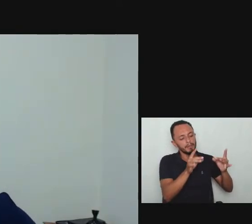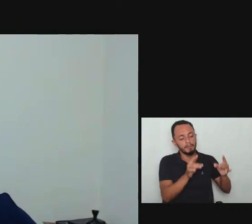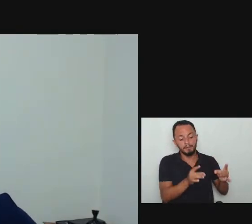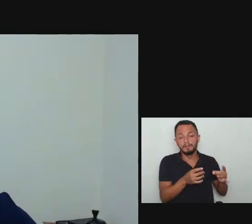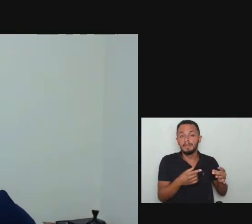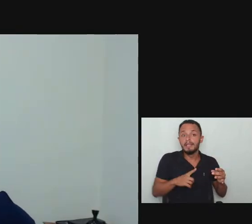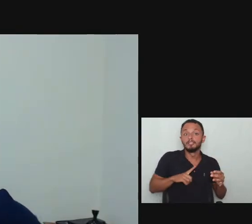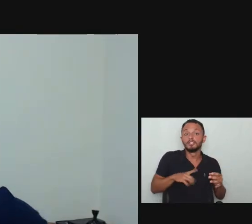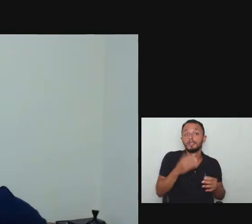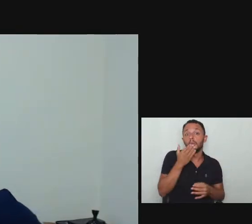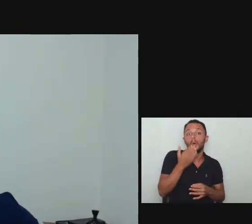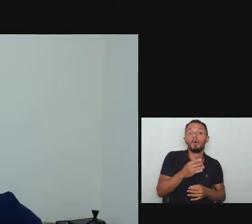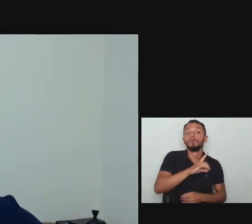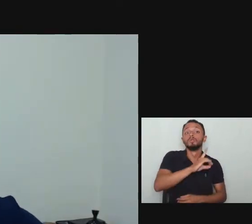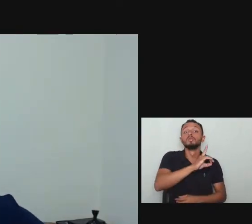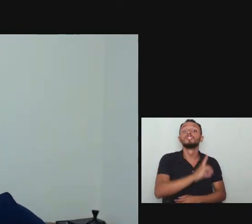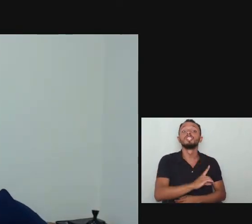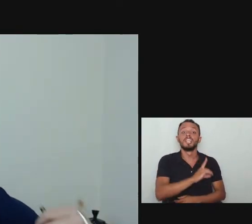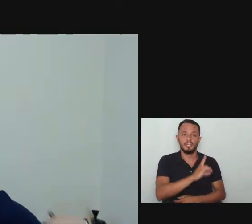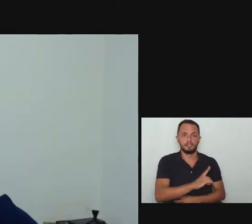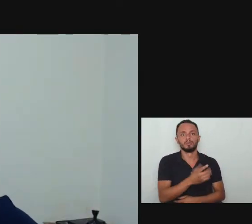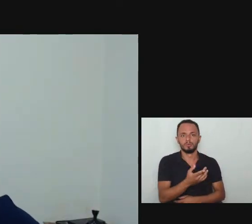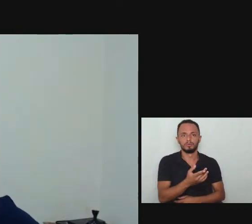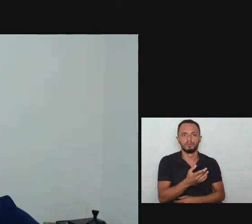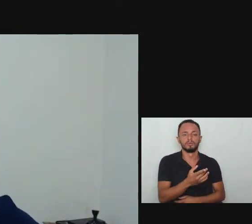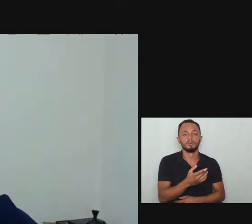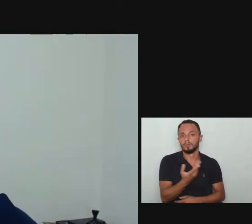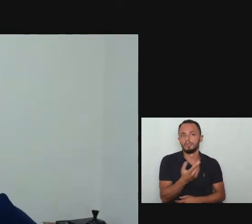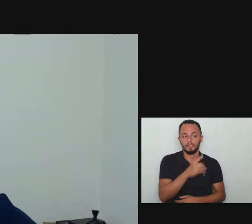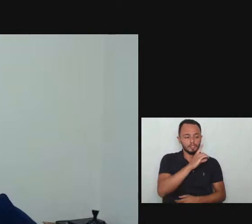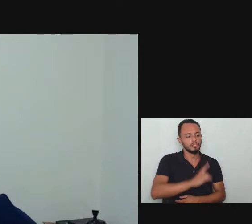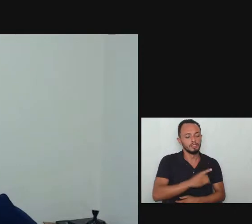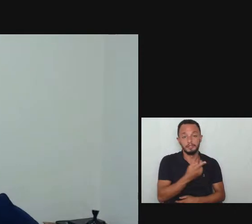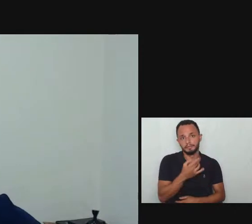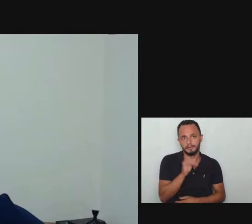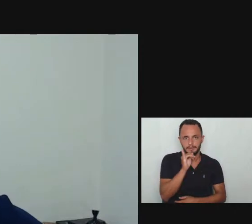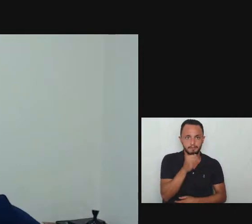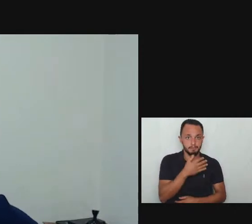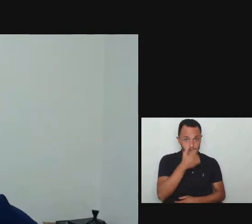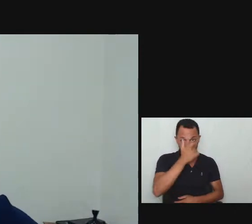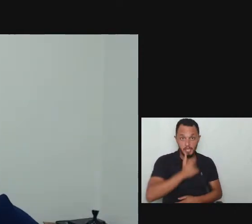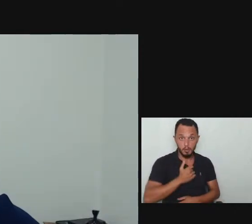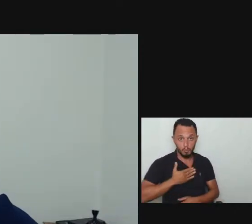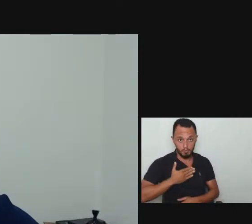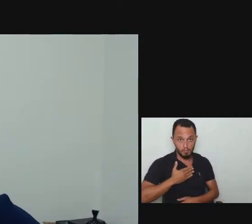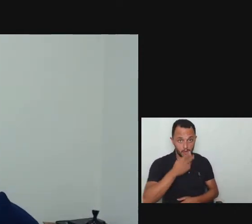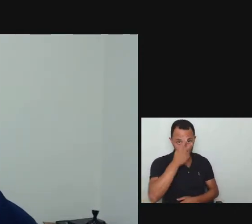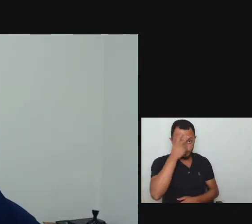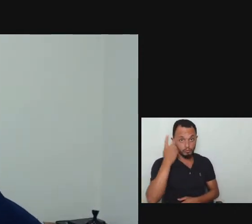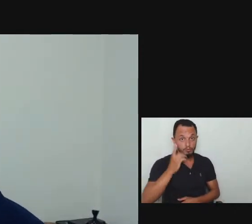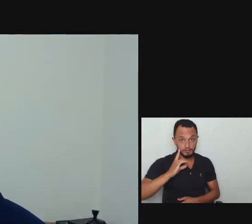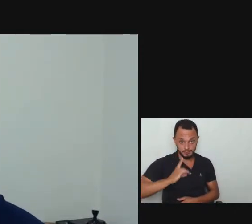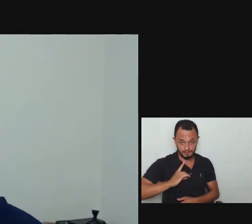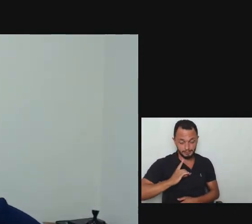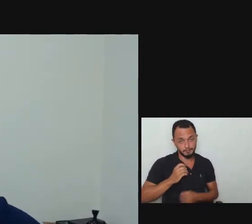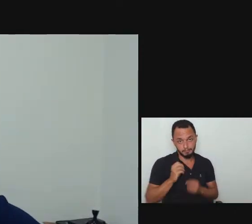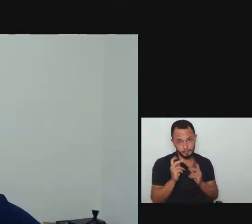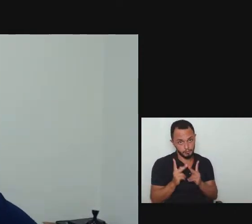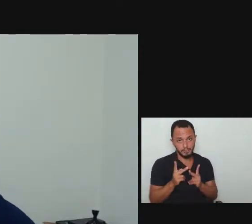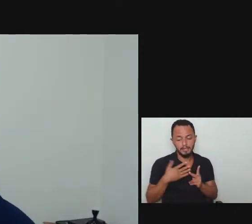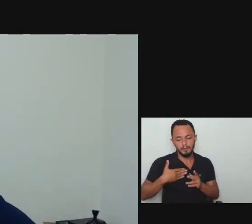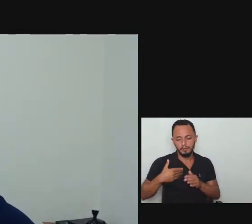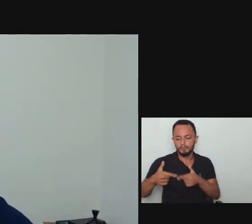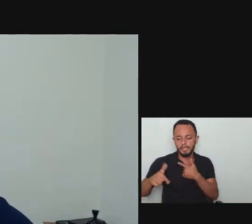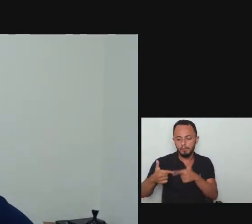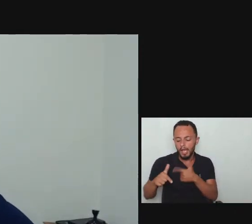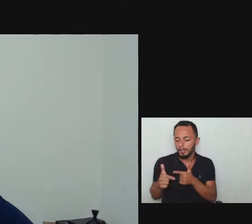trabalhadores uma vez que você tá ali enquadrado como pessoa com deficiência nos quadros da firma né no emprego formal